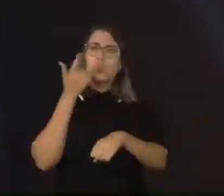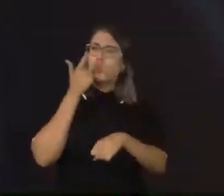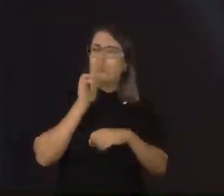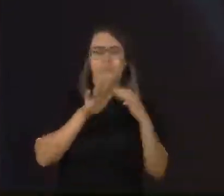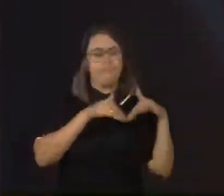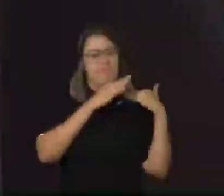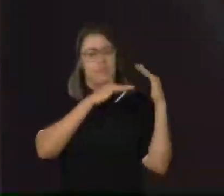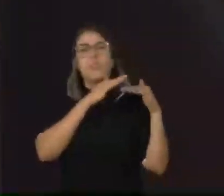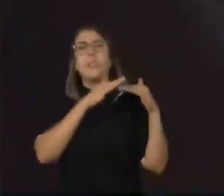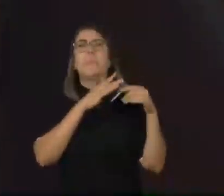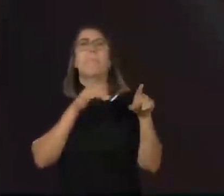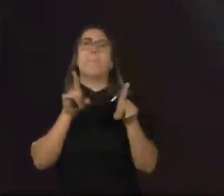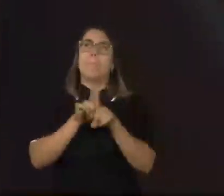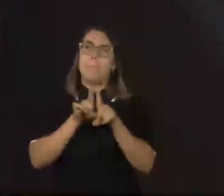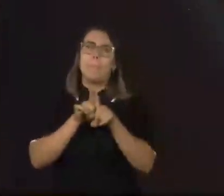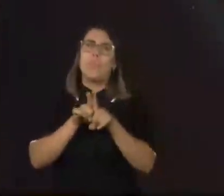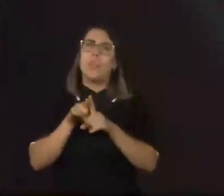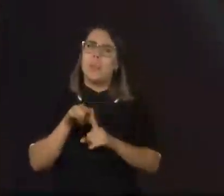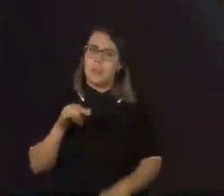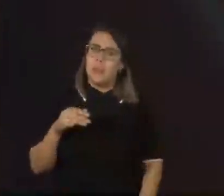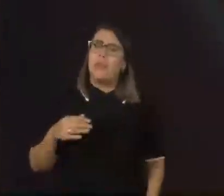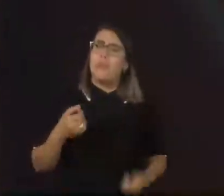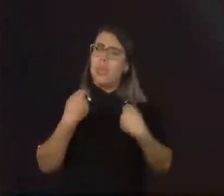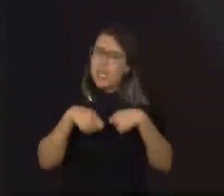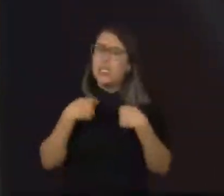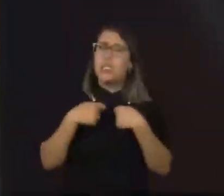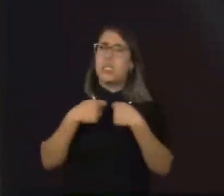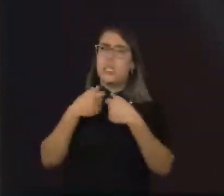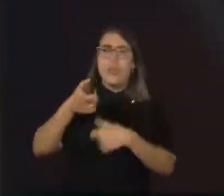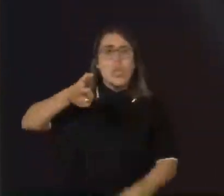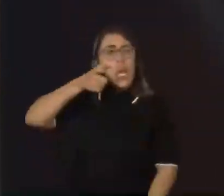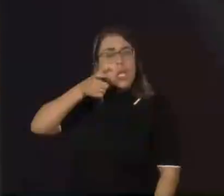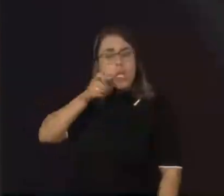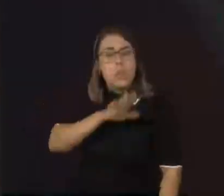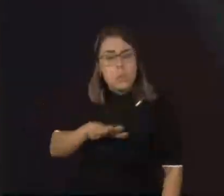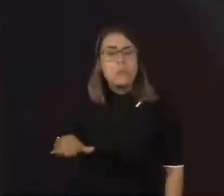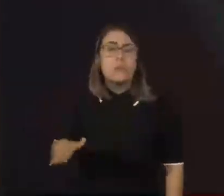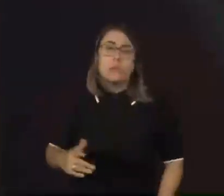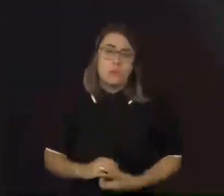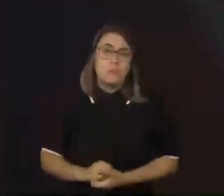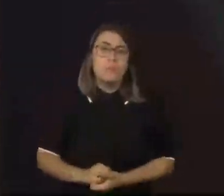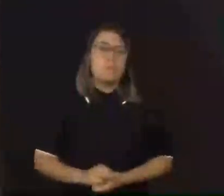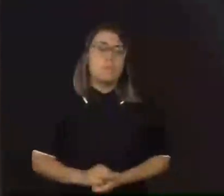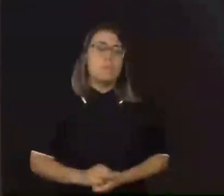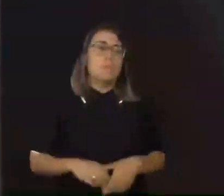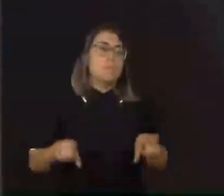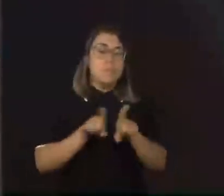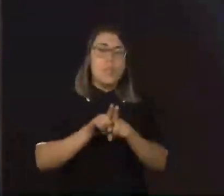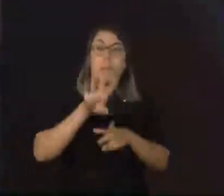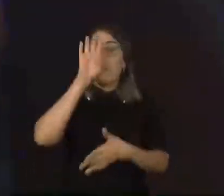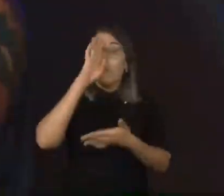exercitar a escuta aqui é uma coisa bastante ampla e a gente precisa escutar as nossas crianças. Depositar